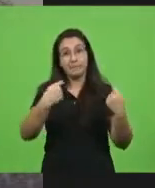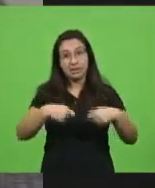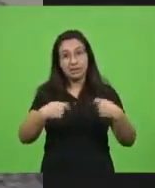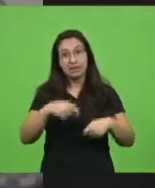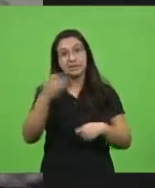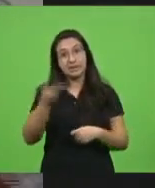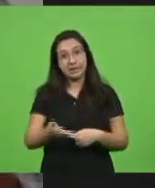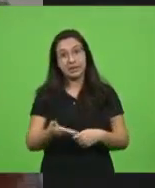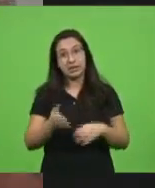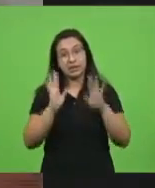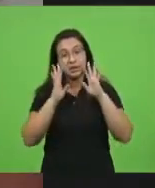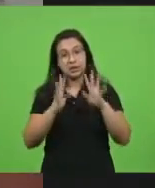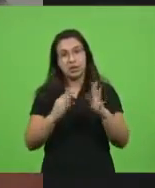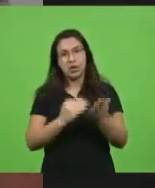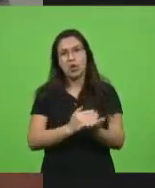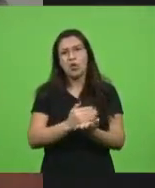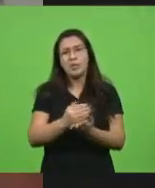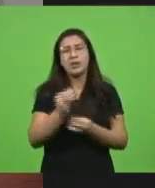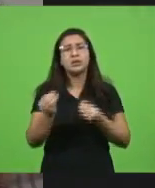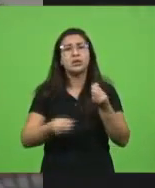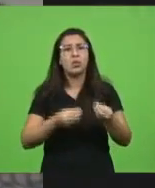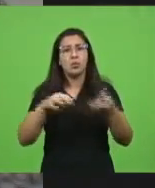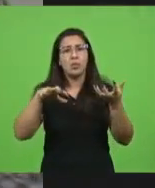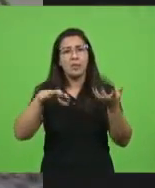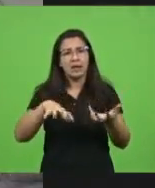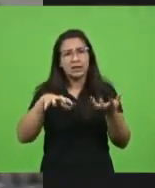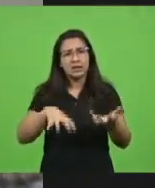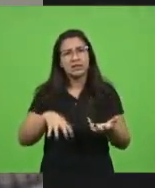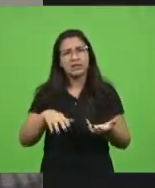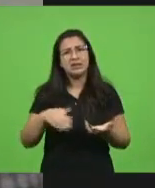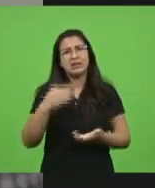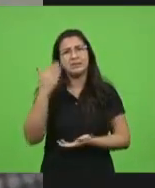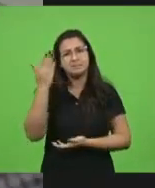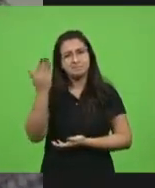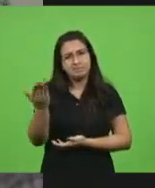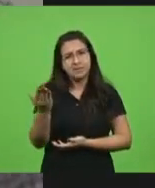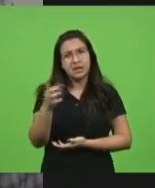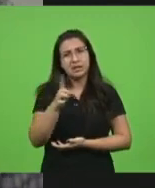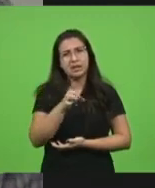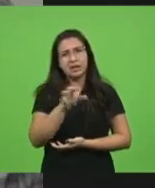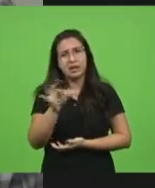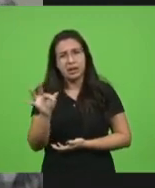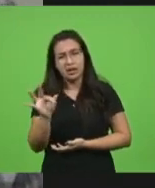começando em Brasília, com o nosso Congresso, lá no...